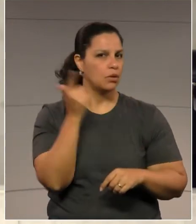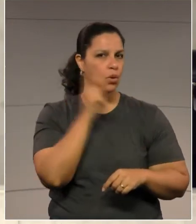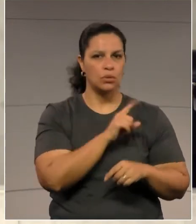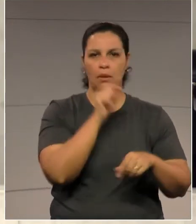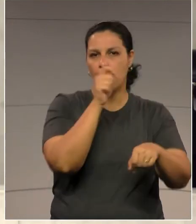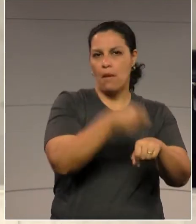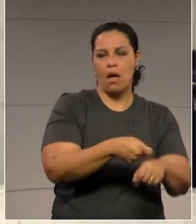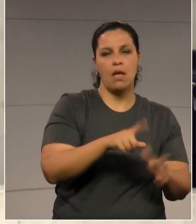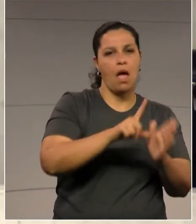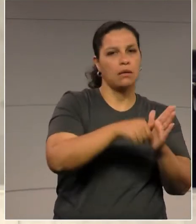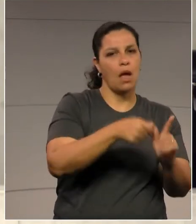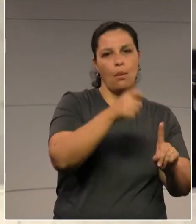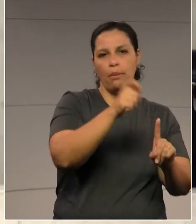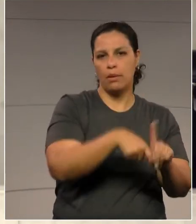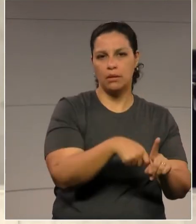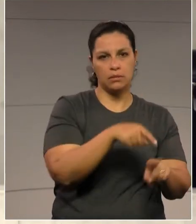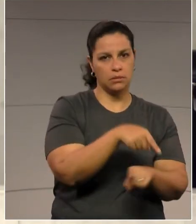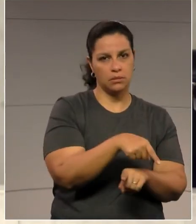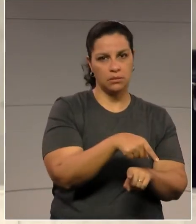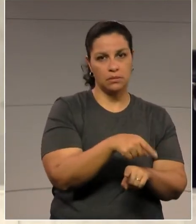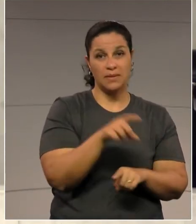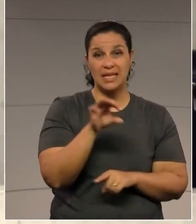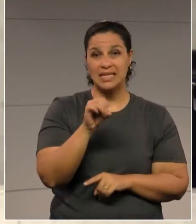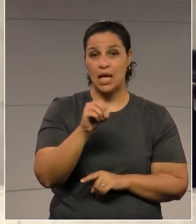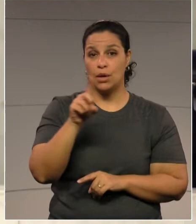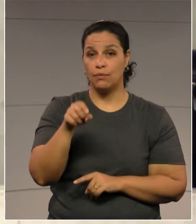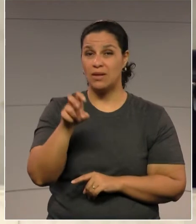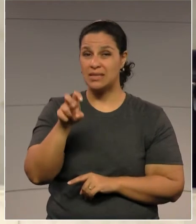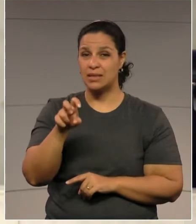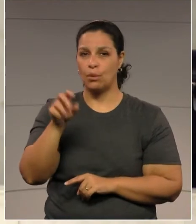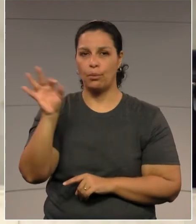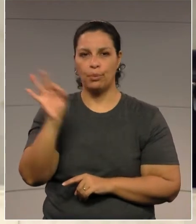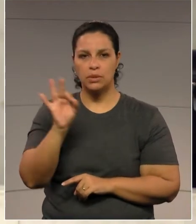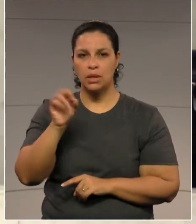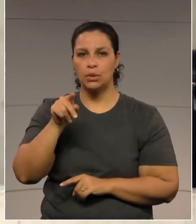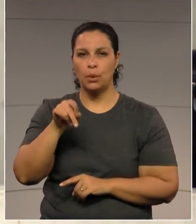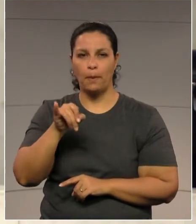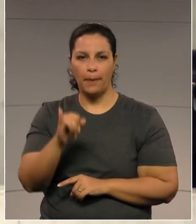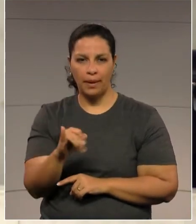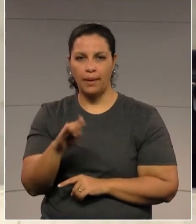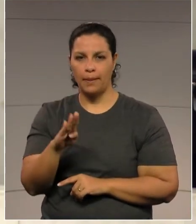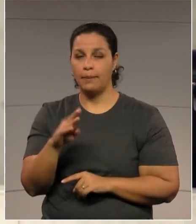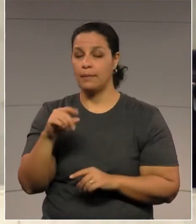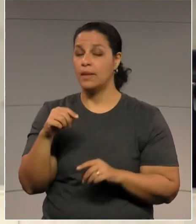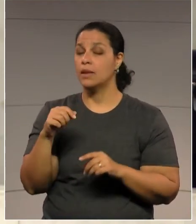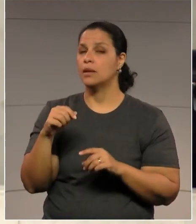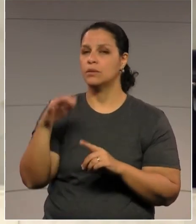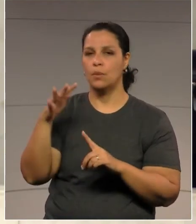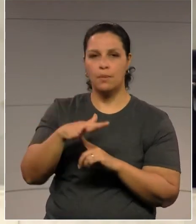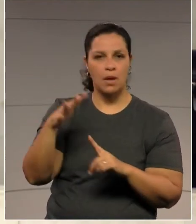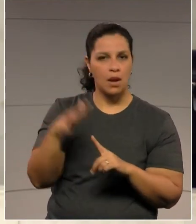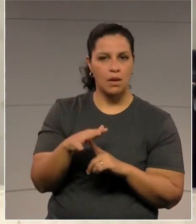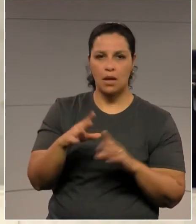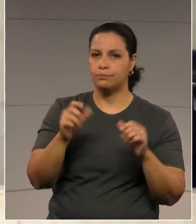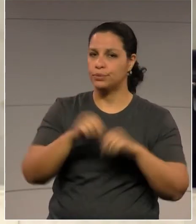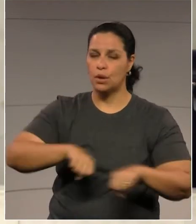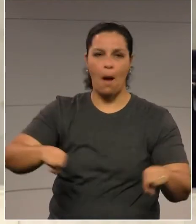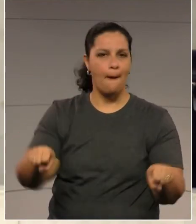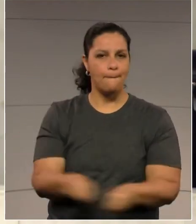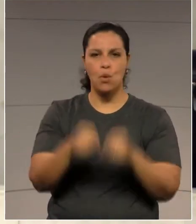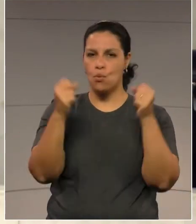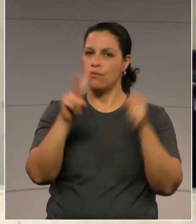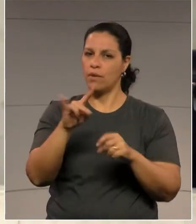se atrasar um mês, cai 0,5% o PIB. Ou seja, entra em uma trajetória explosiva.